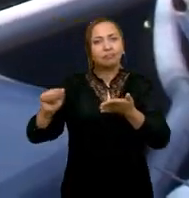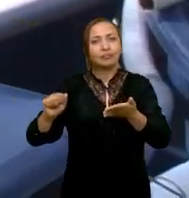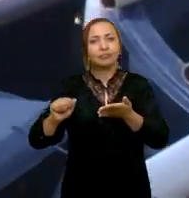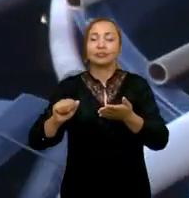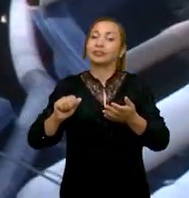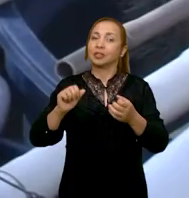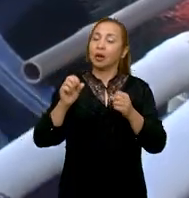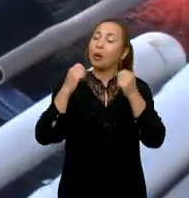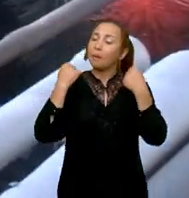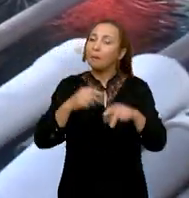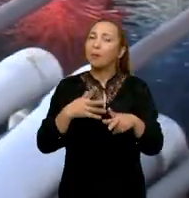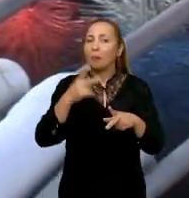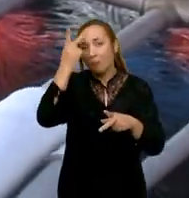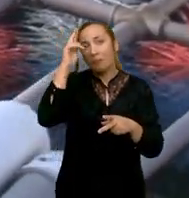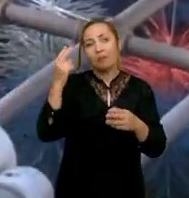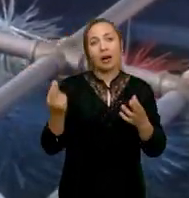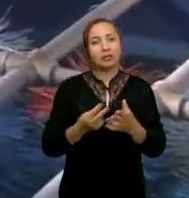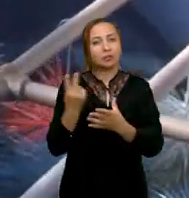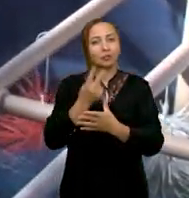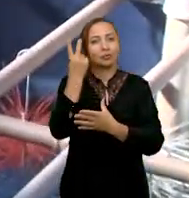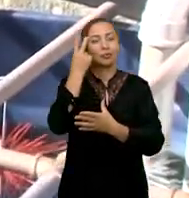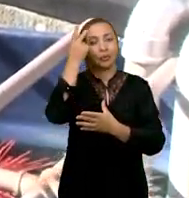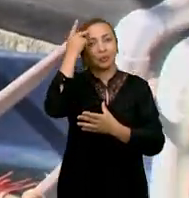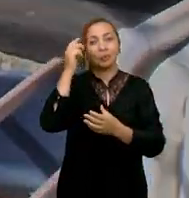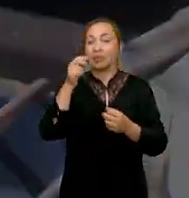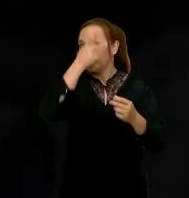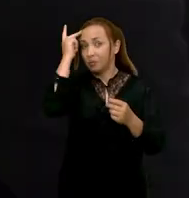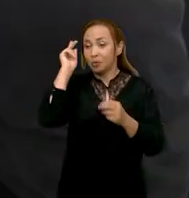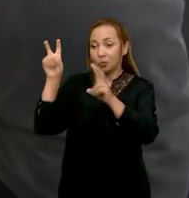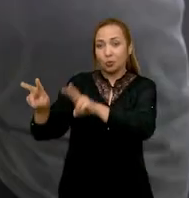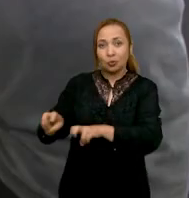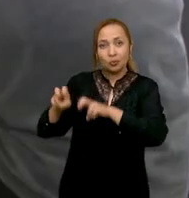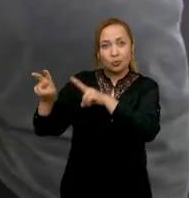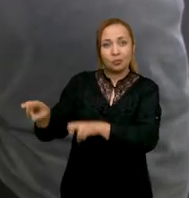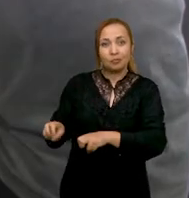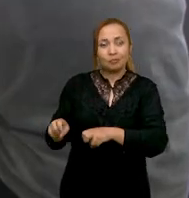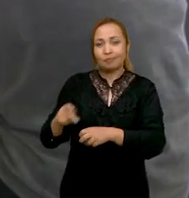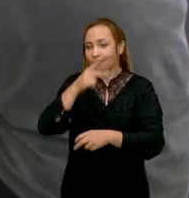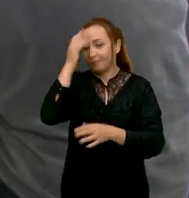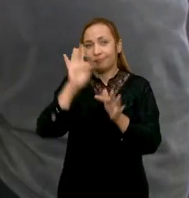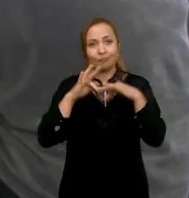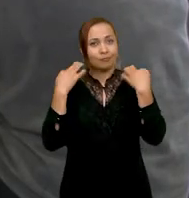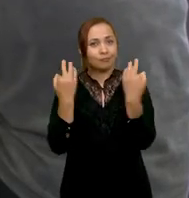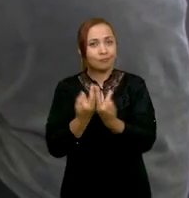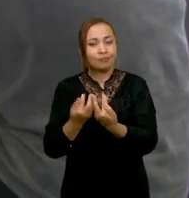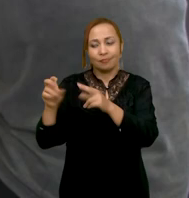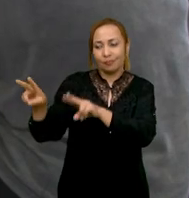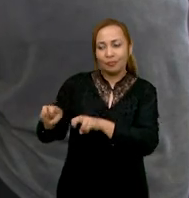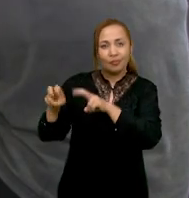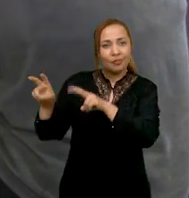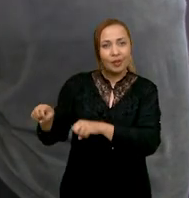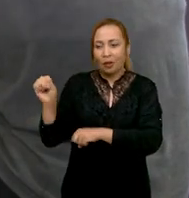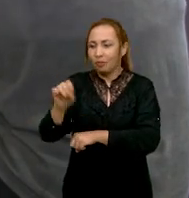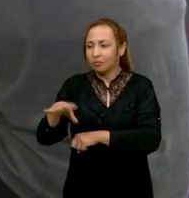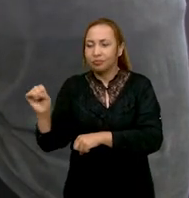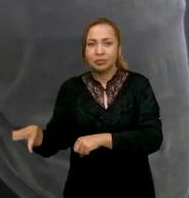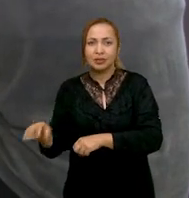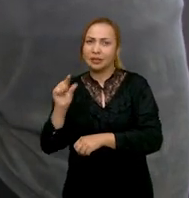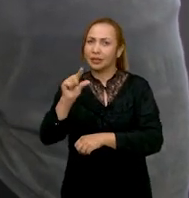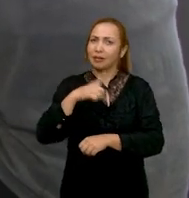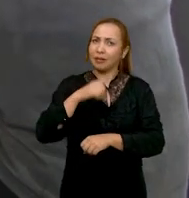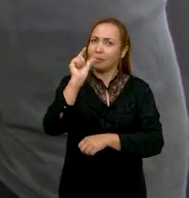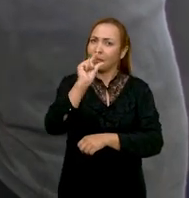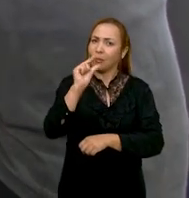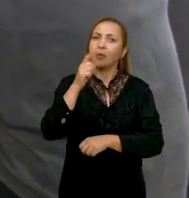pode ser uma alternativa rentável para o homem do campo. Para aquele produtor que dispõe de pouca água, se a gente